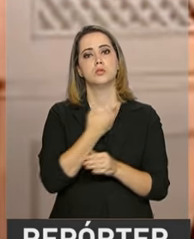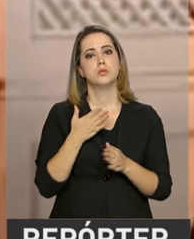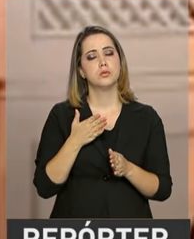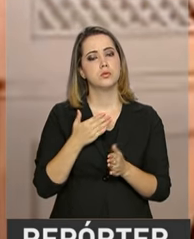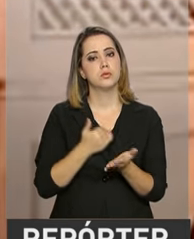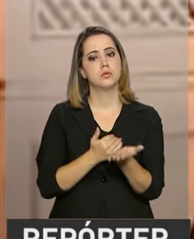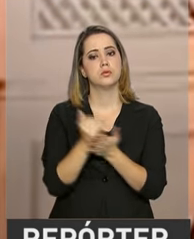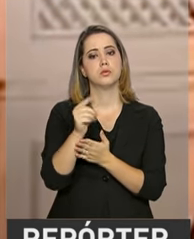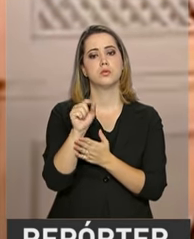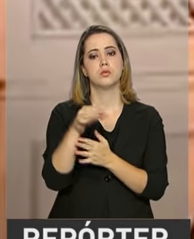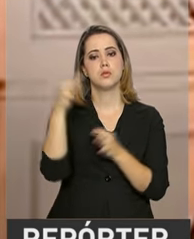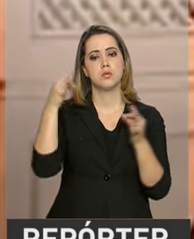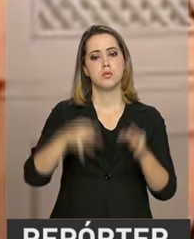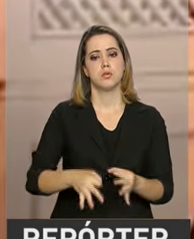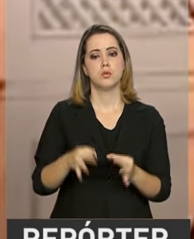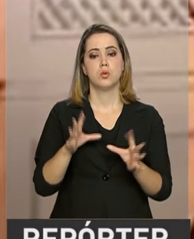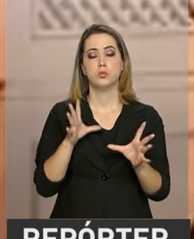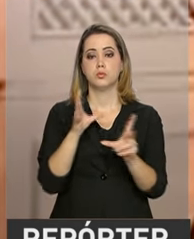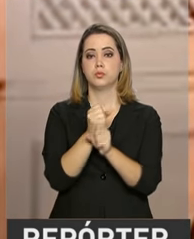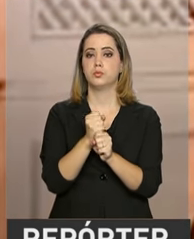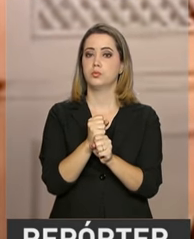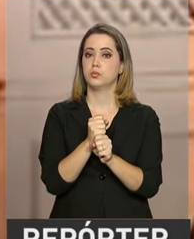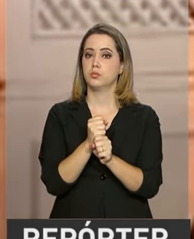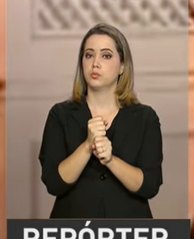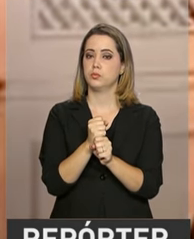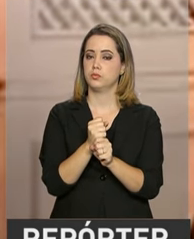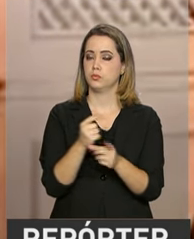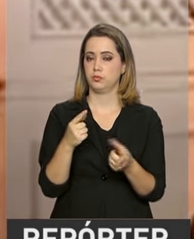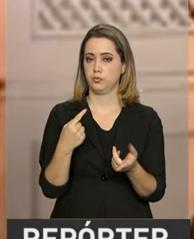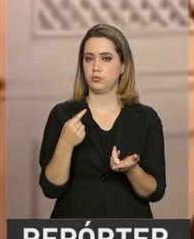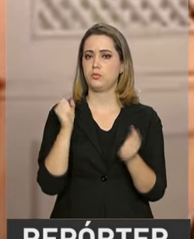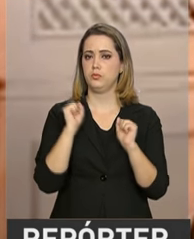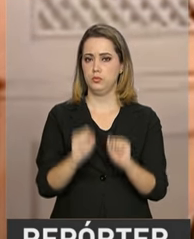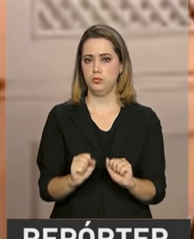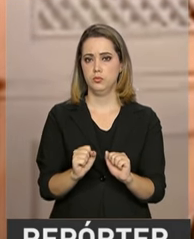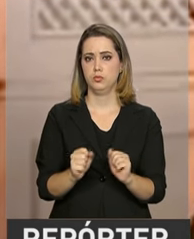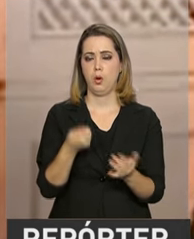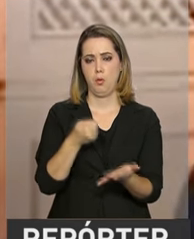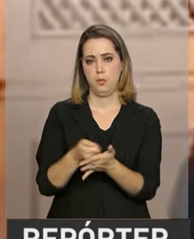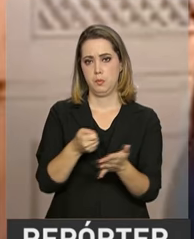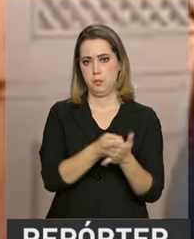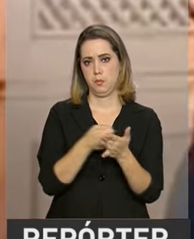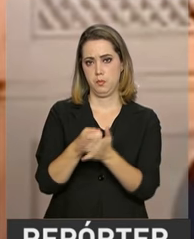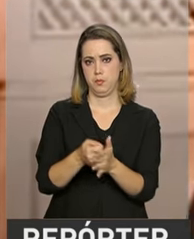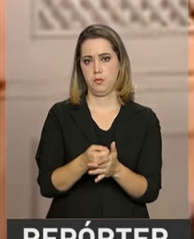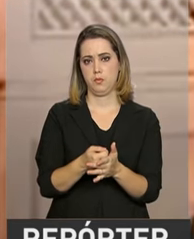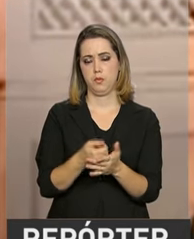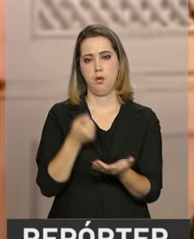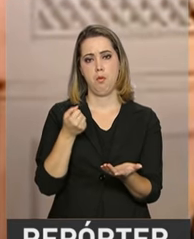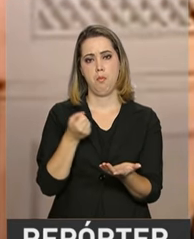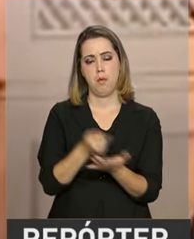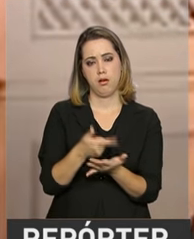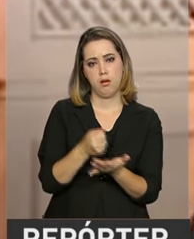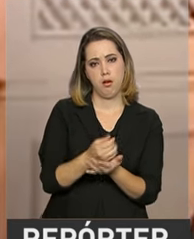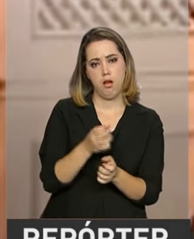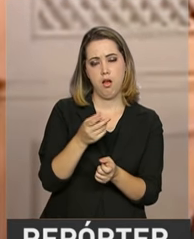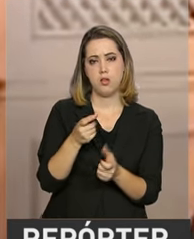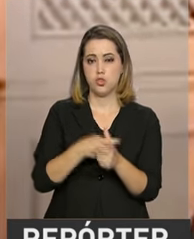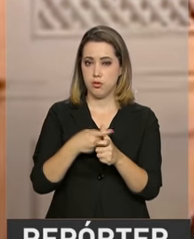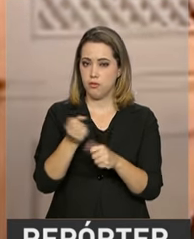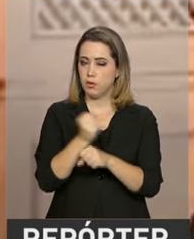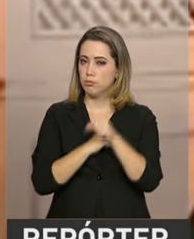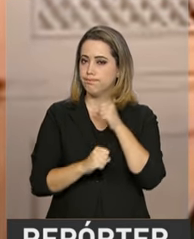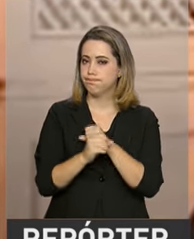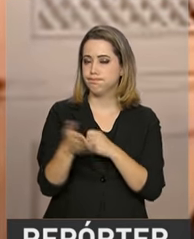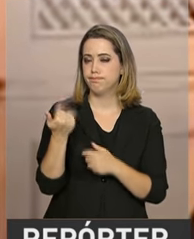rigorosa a execução orçamentária e financeira, o que permitiu o pagamento de despesas de anos anteriores. Esse